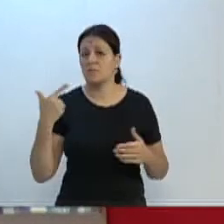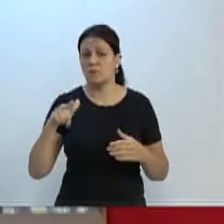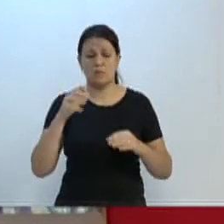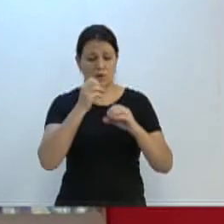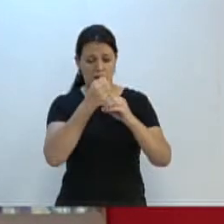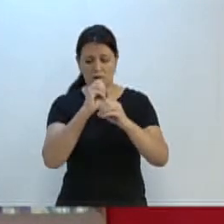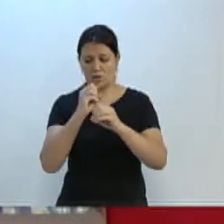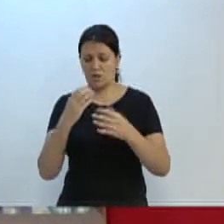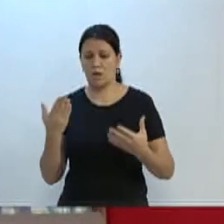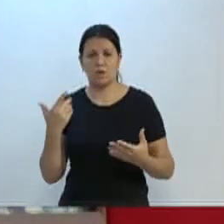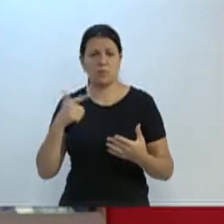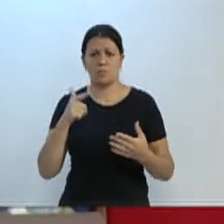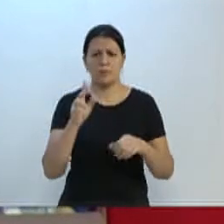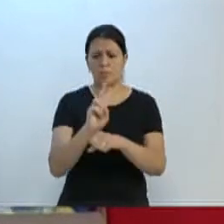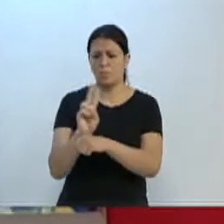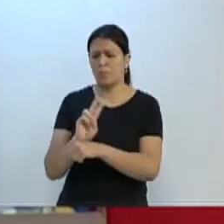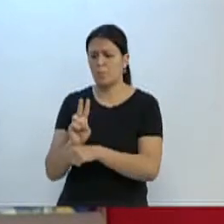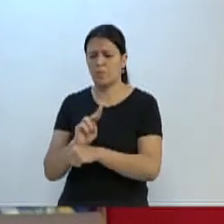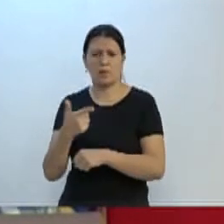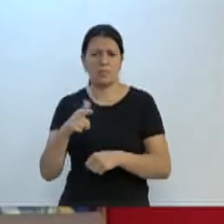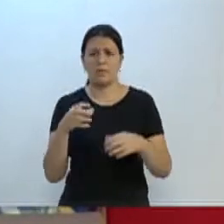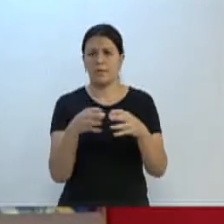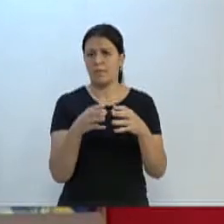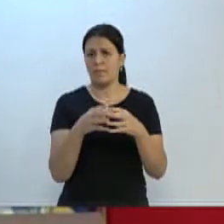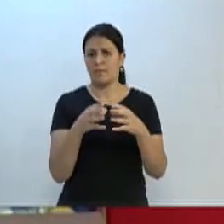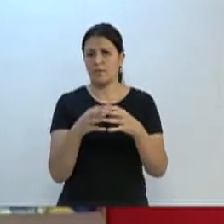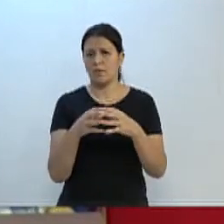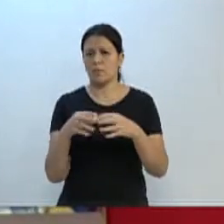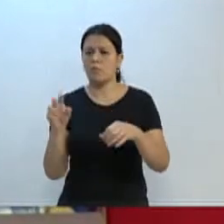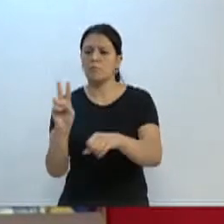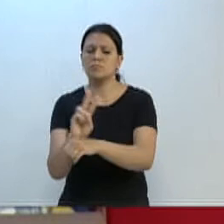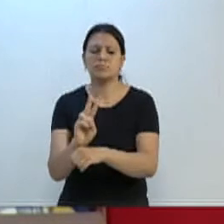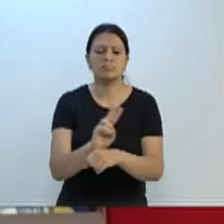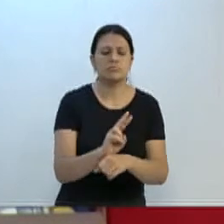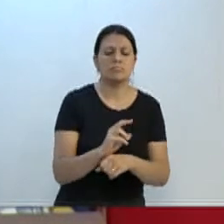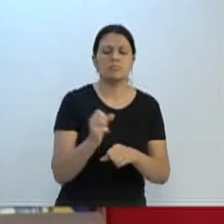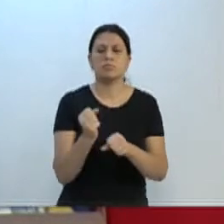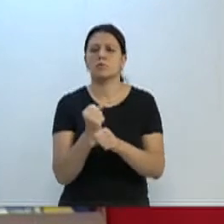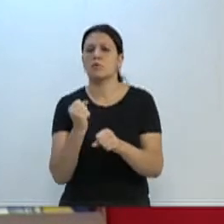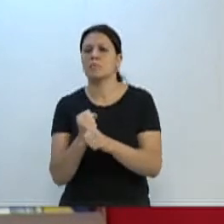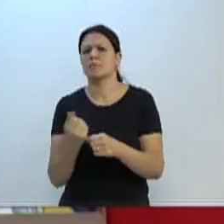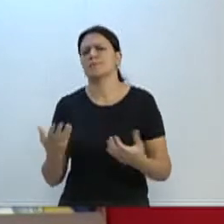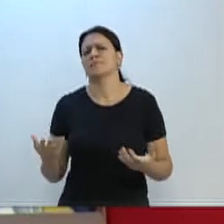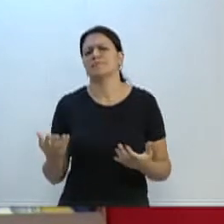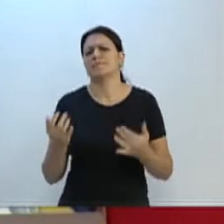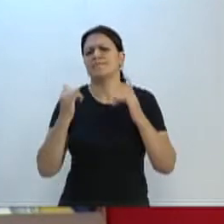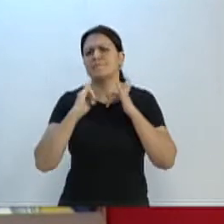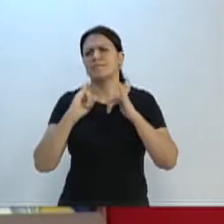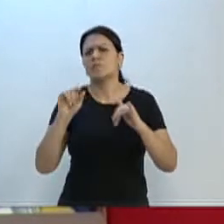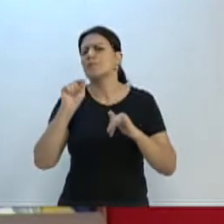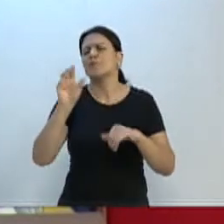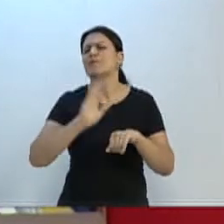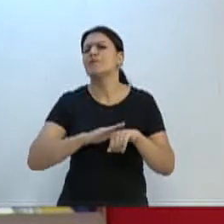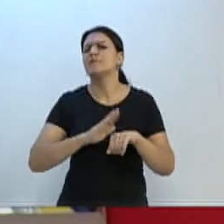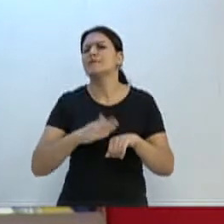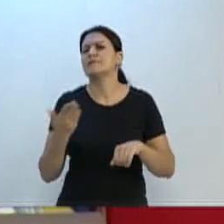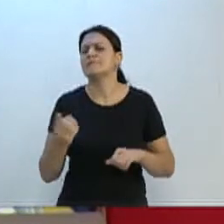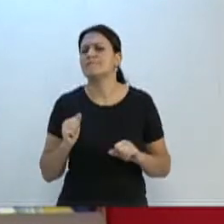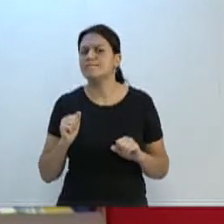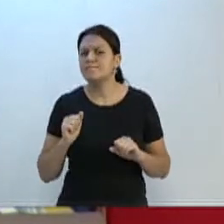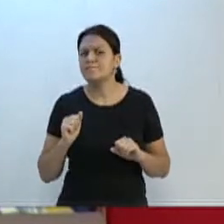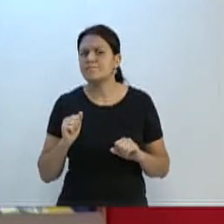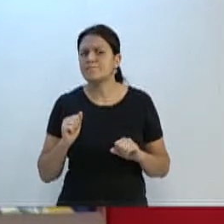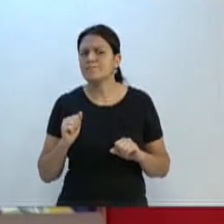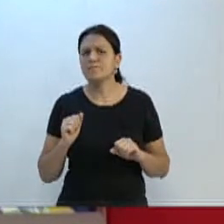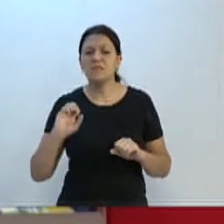se eles não têm fiscais, se eles não têm uma equipe que estão acompanhando as obras, e o que essas pessoas estão fazendo lá? Deixando as